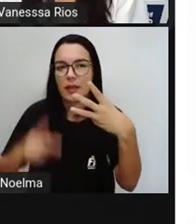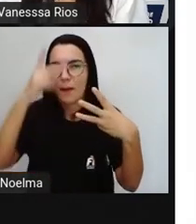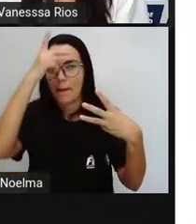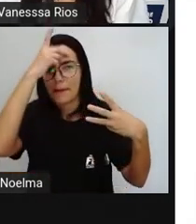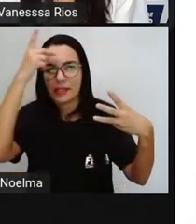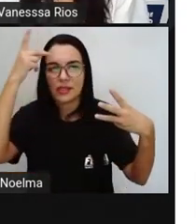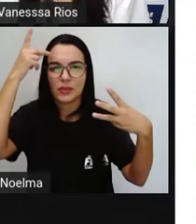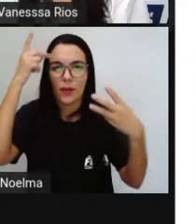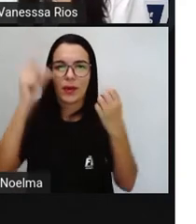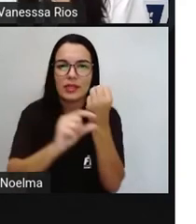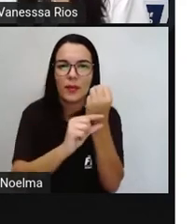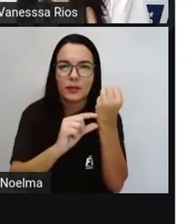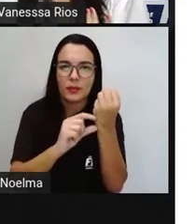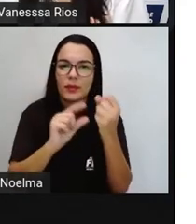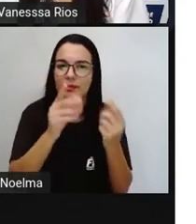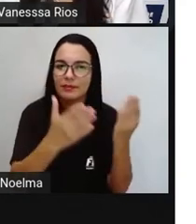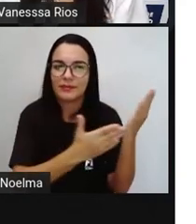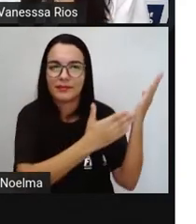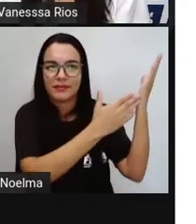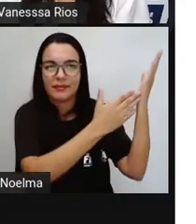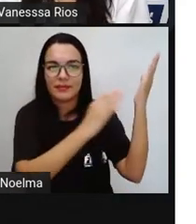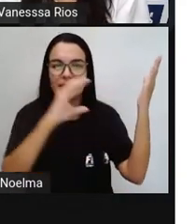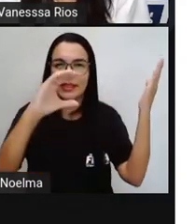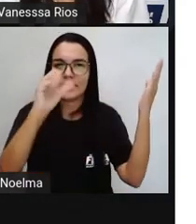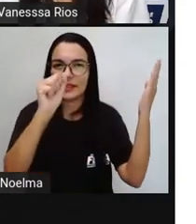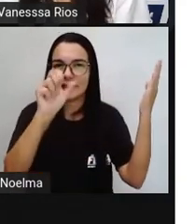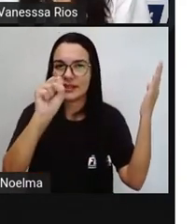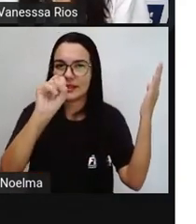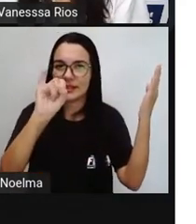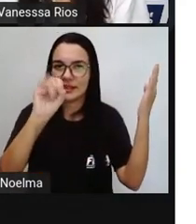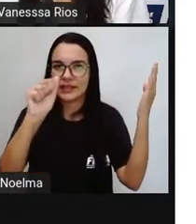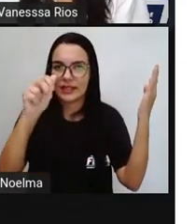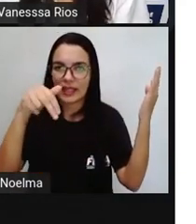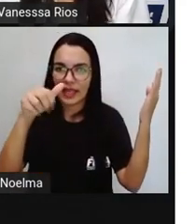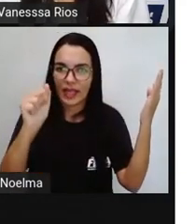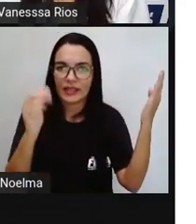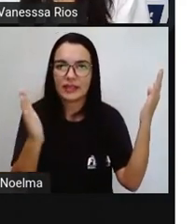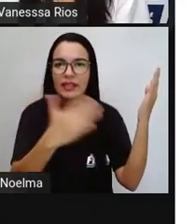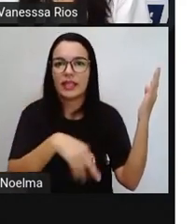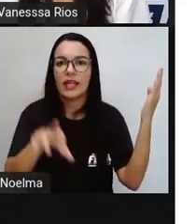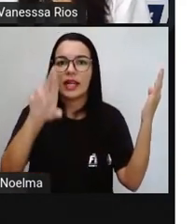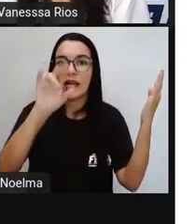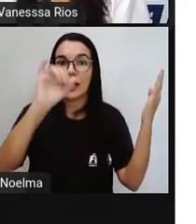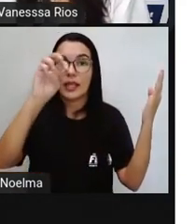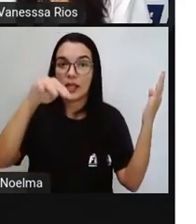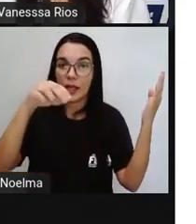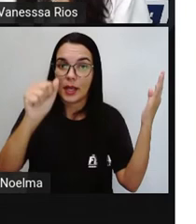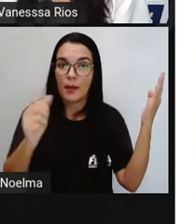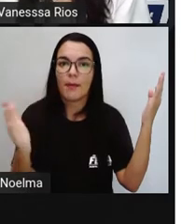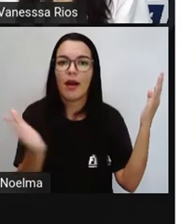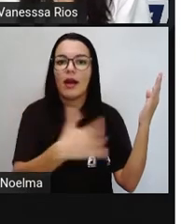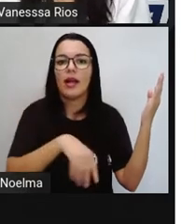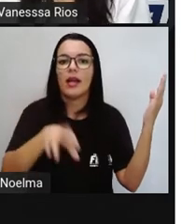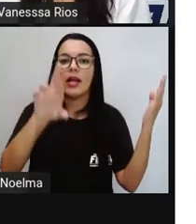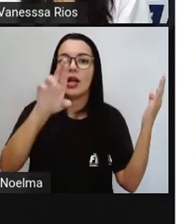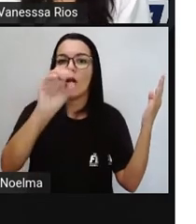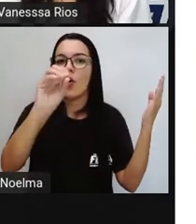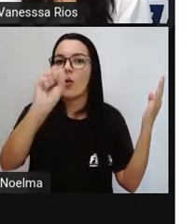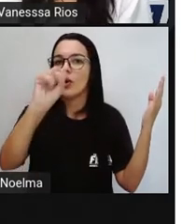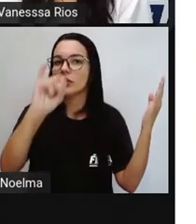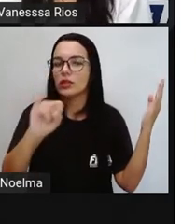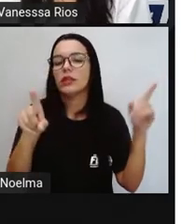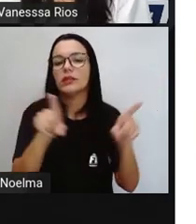autores. Então, a gente vê aí Cassiane Pisaia, Rima Awada e Rosi Vilas